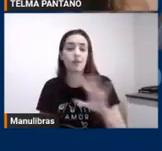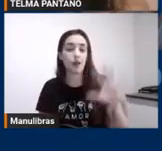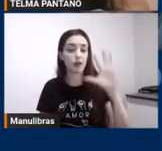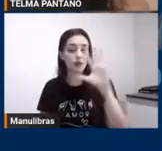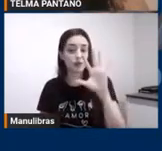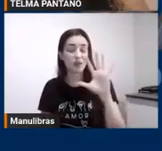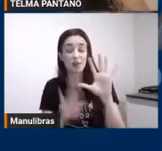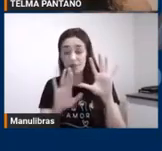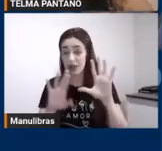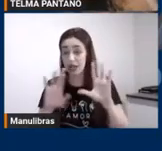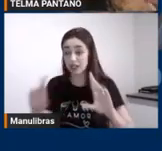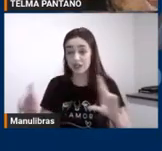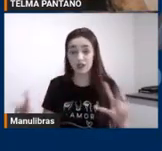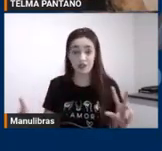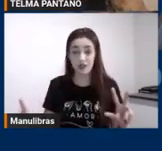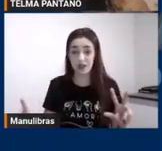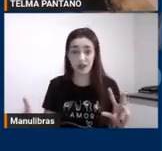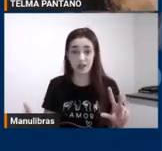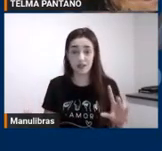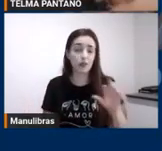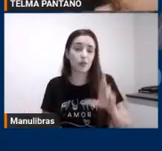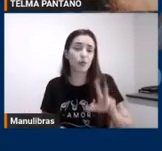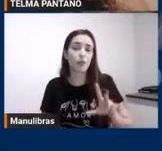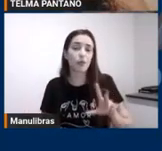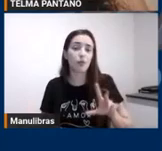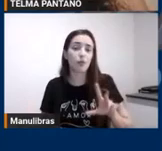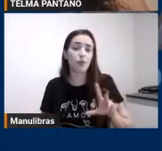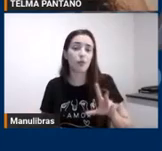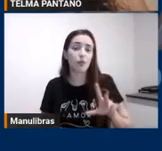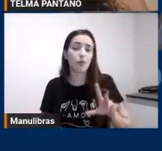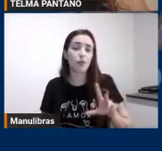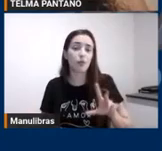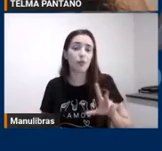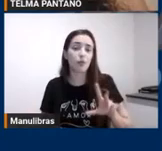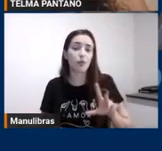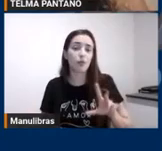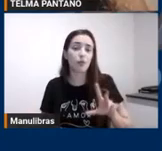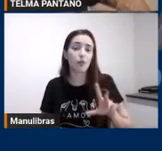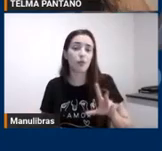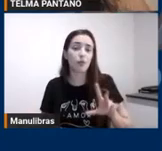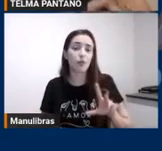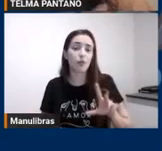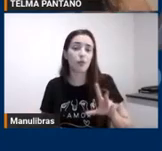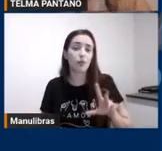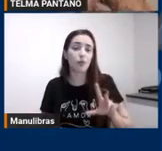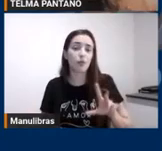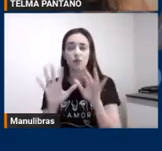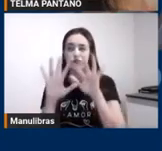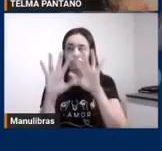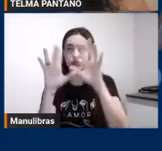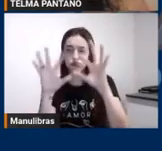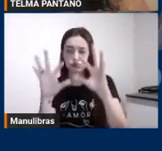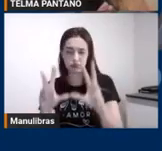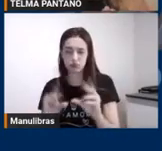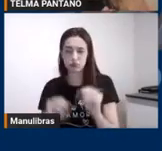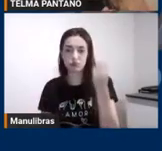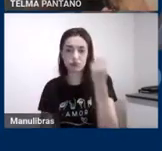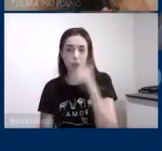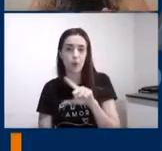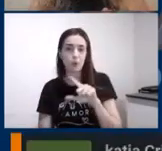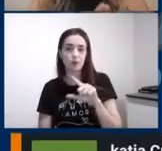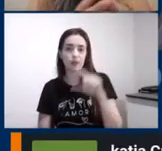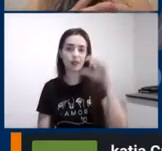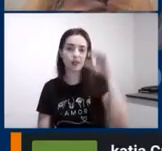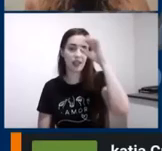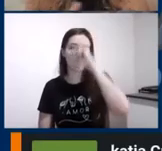imagens mentais não vêm através do olho mas vêm através de uma integração de canais sensoriais que são imagens mentais para o cérebro